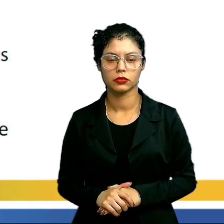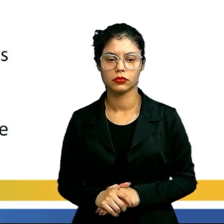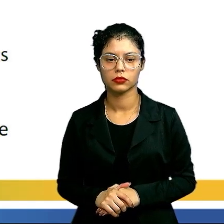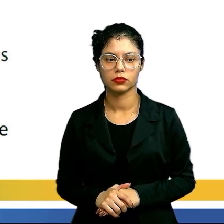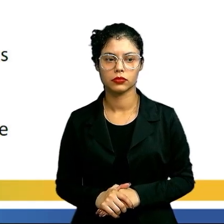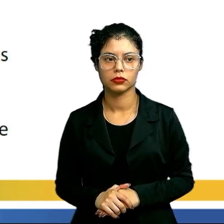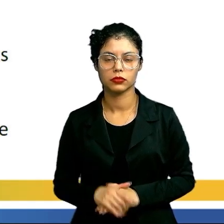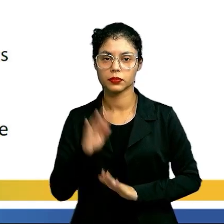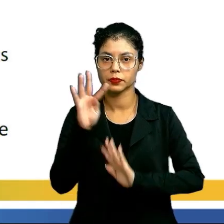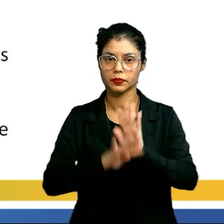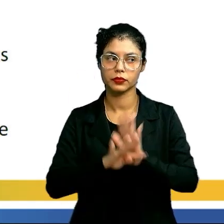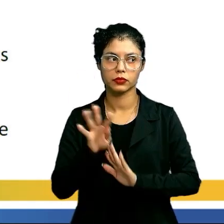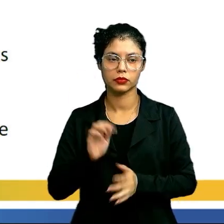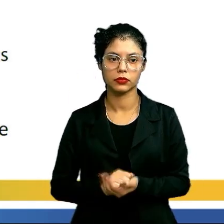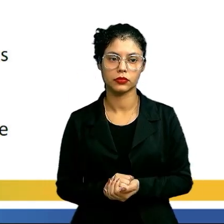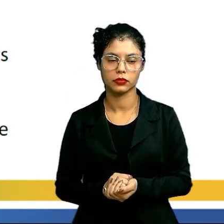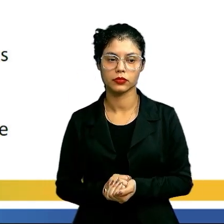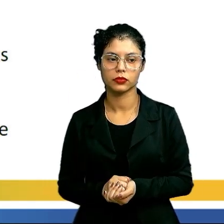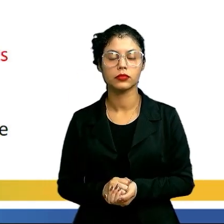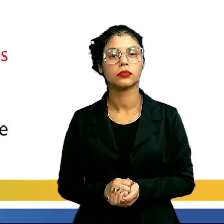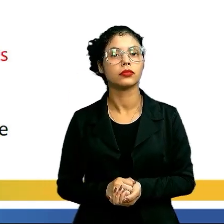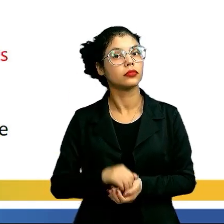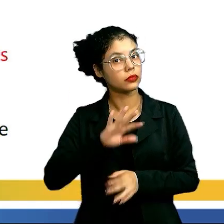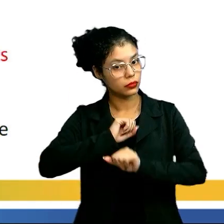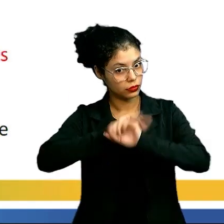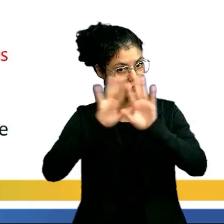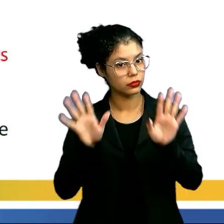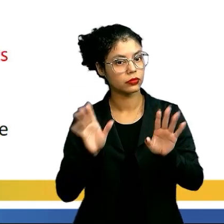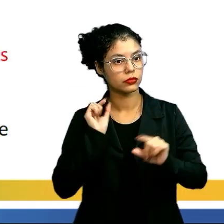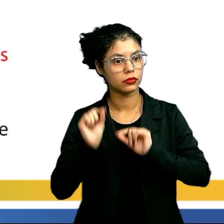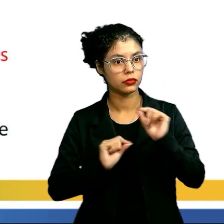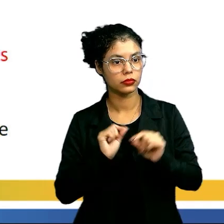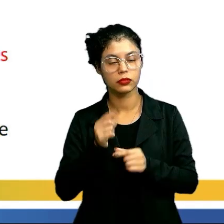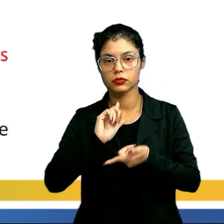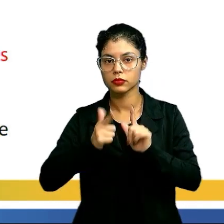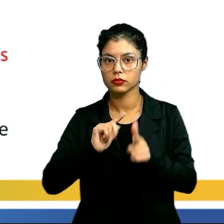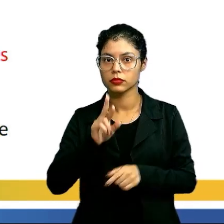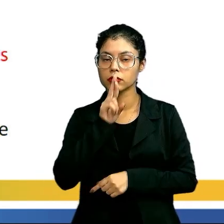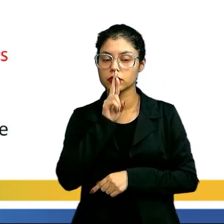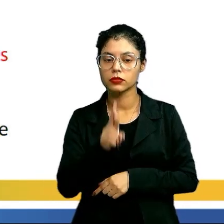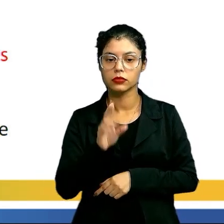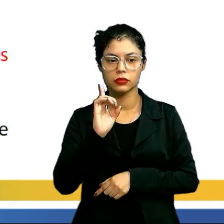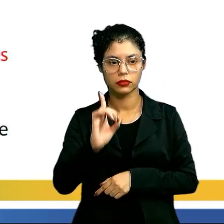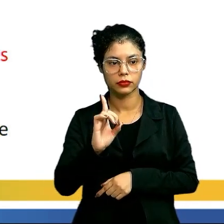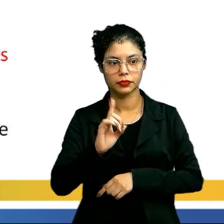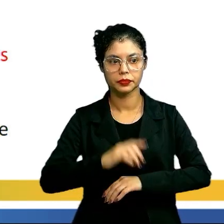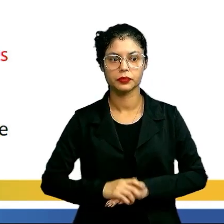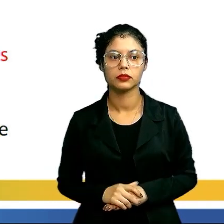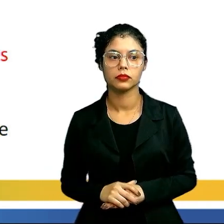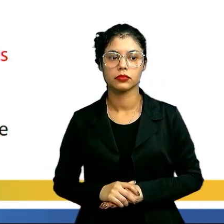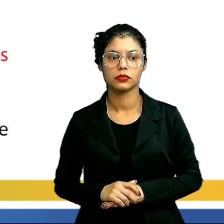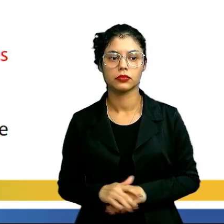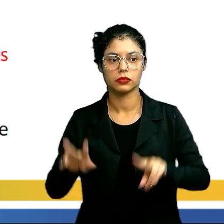Então, o texto deixa, eu pelo menos suponho que deixa bem claro que a resposta certa é a letra D.